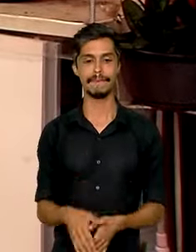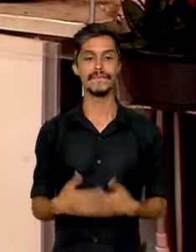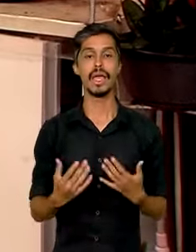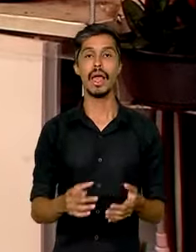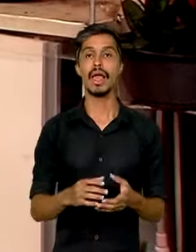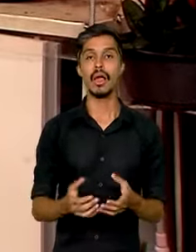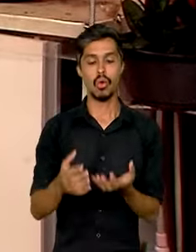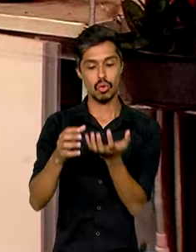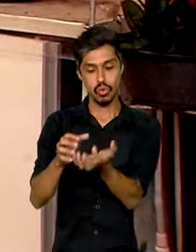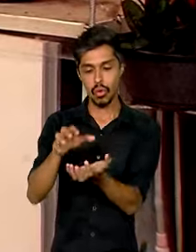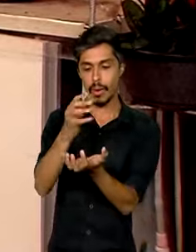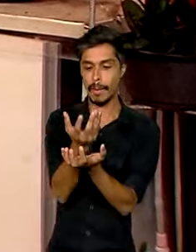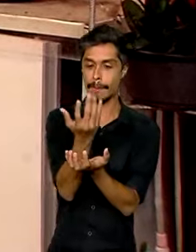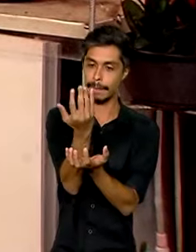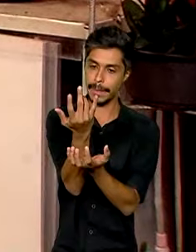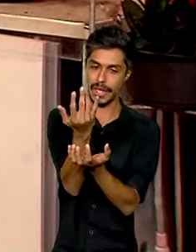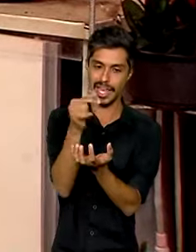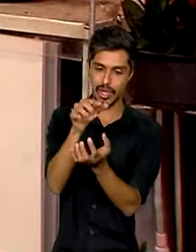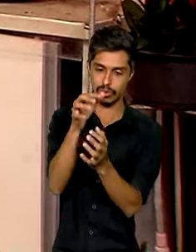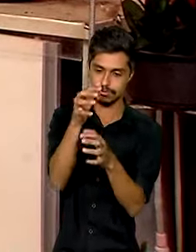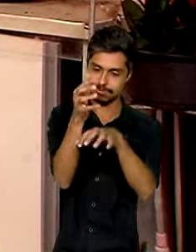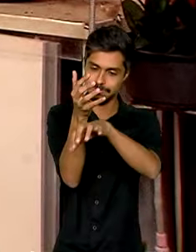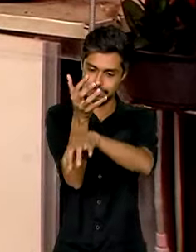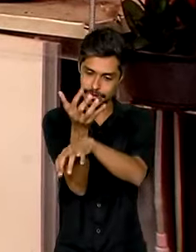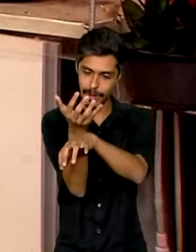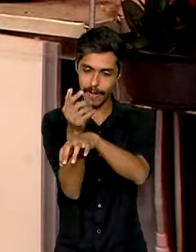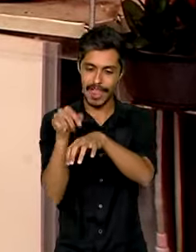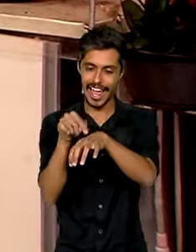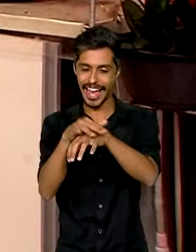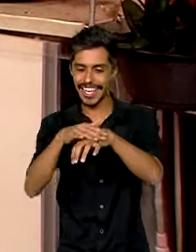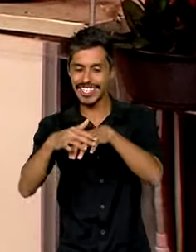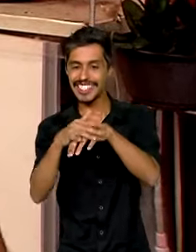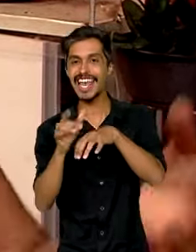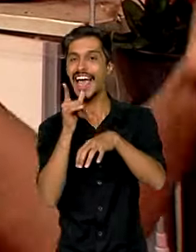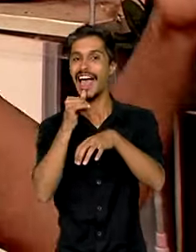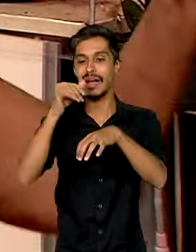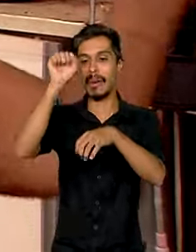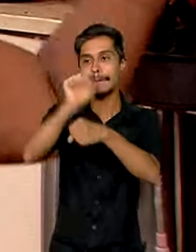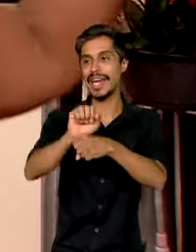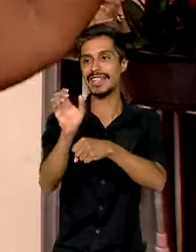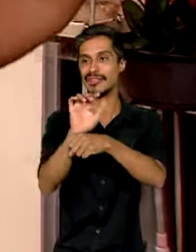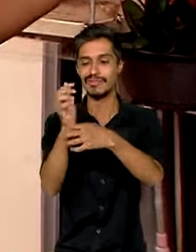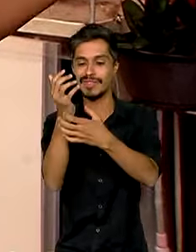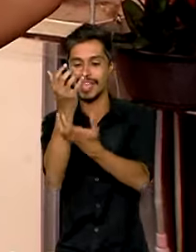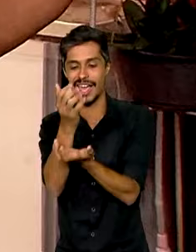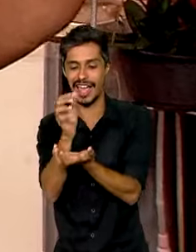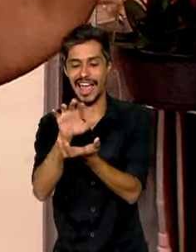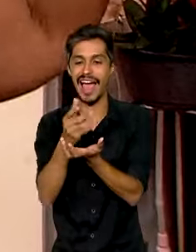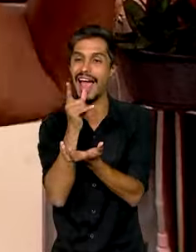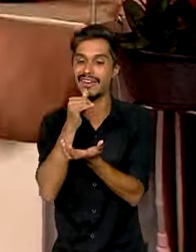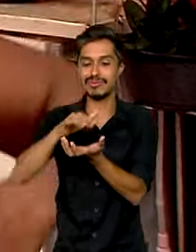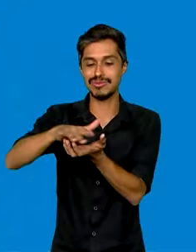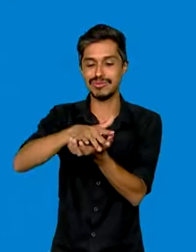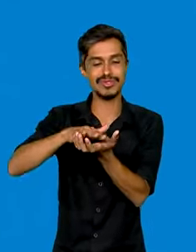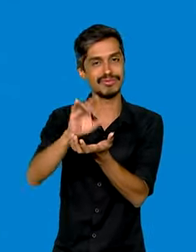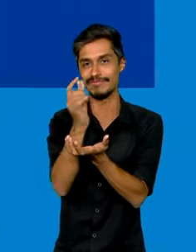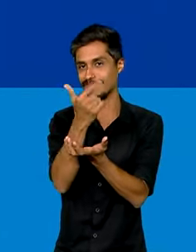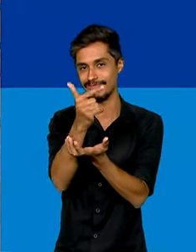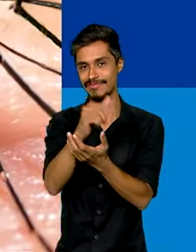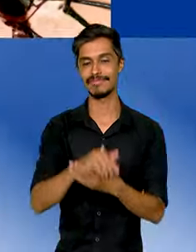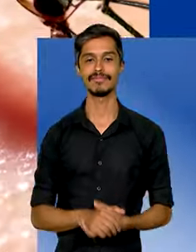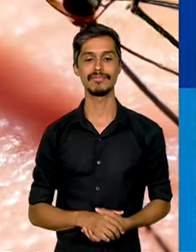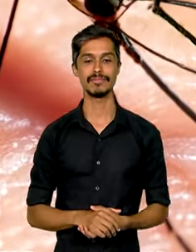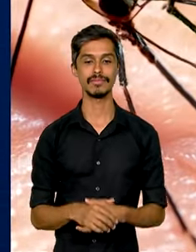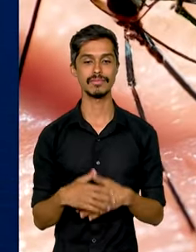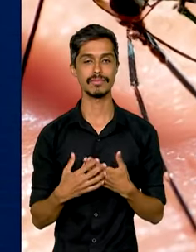plantas, eu viro eles pra baixo, sabe? Ela viro assim, o que eu não viro é furado, né? Como ela viu, é furado. Este